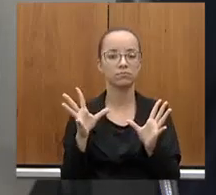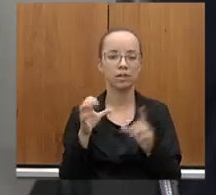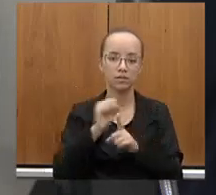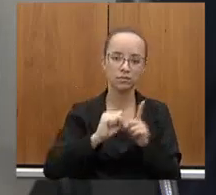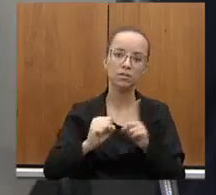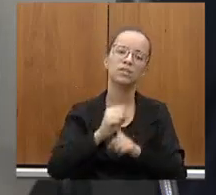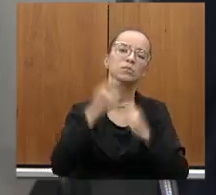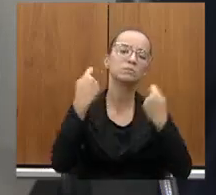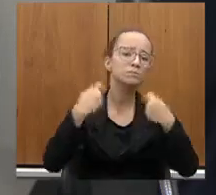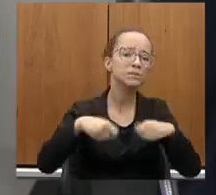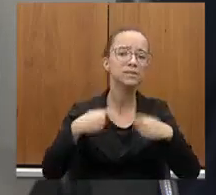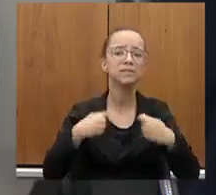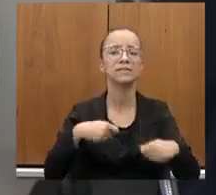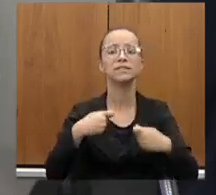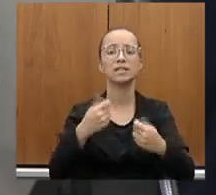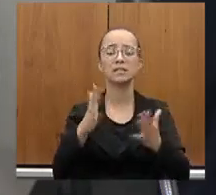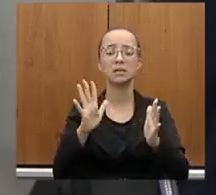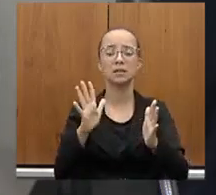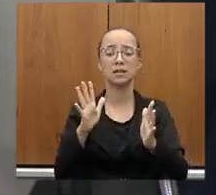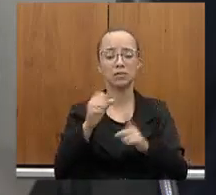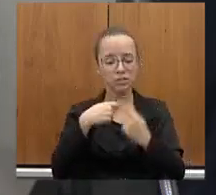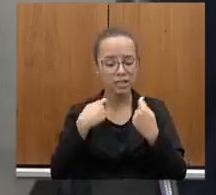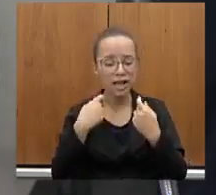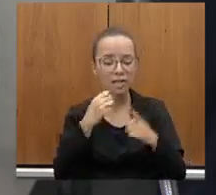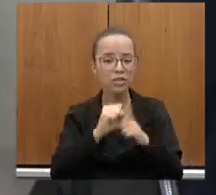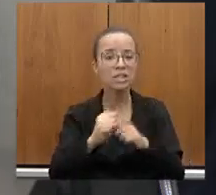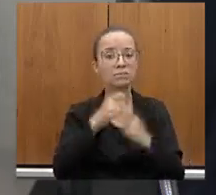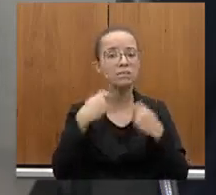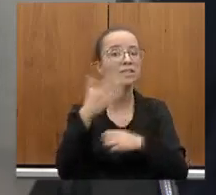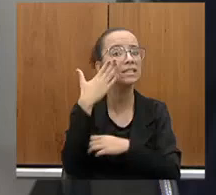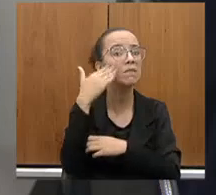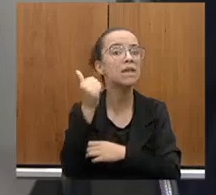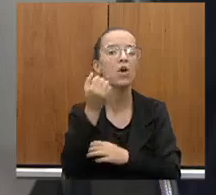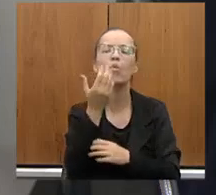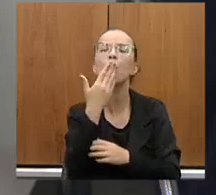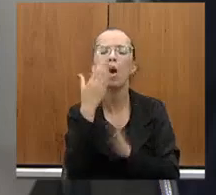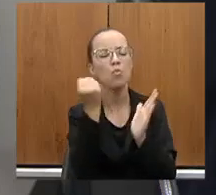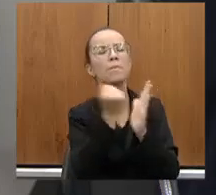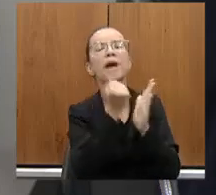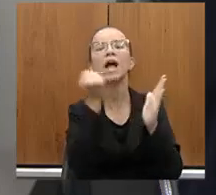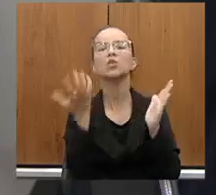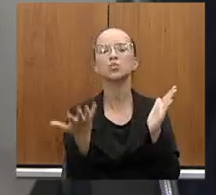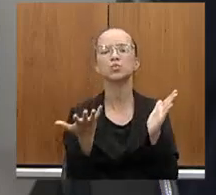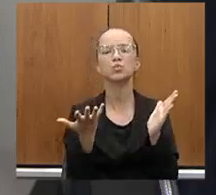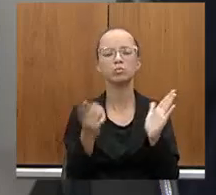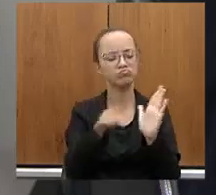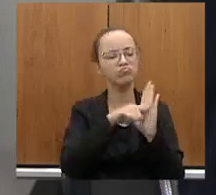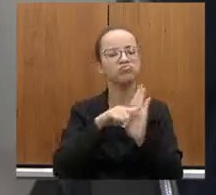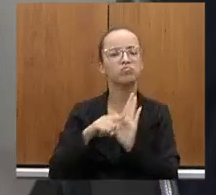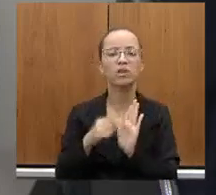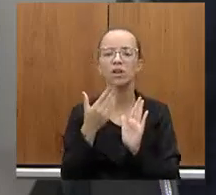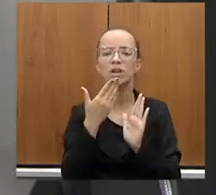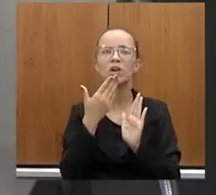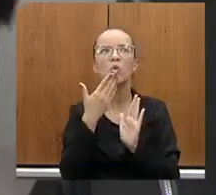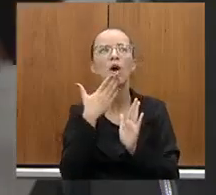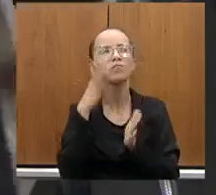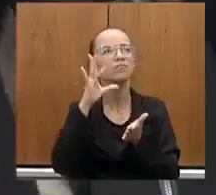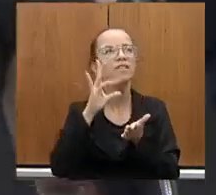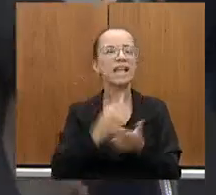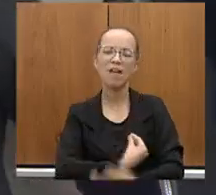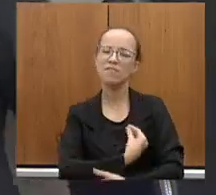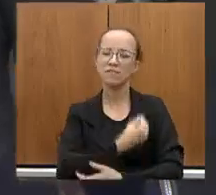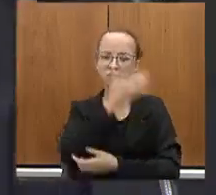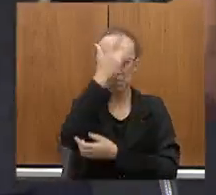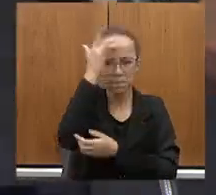que ter acesso às informações, ela não tem, ela não tem acesso. Qual é o impacto? Qual é a real dimensão da vida das